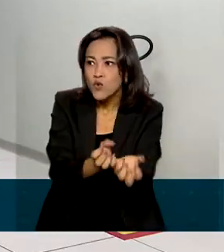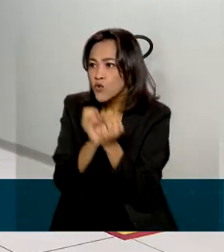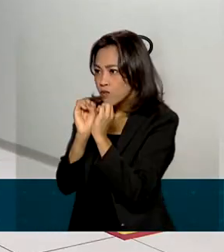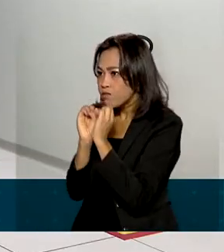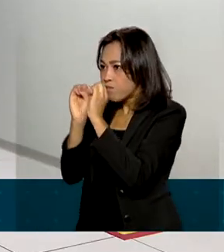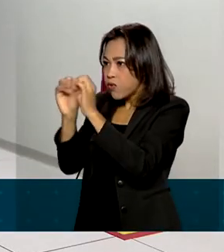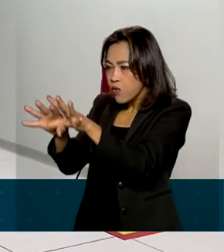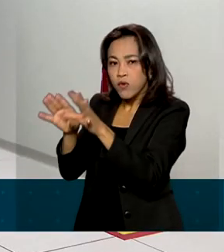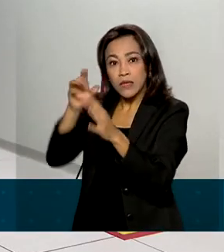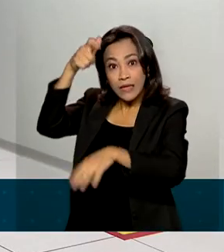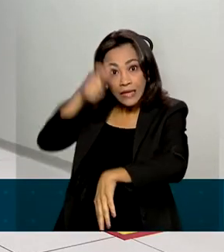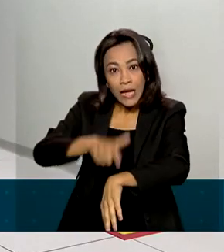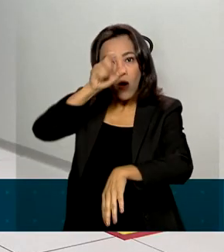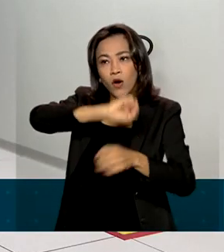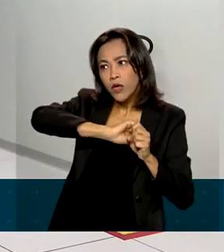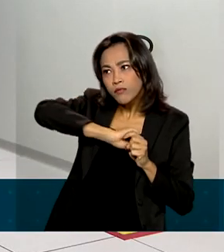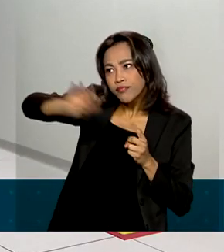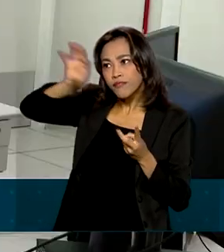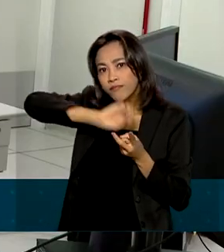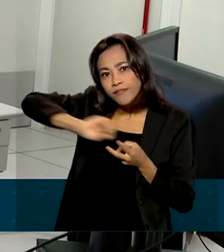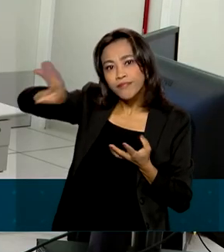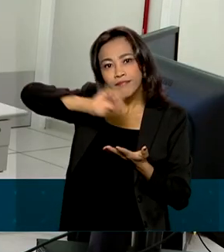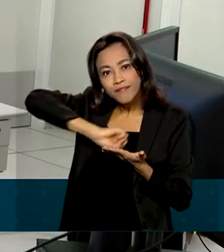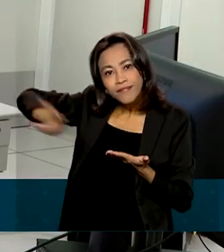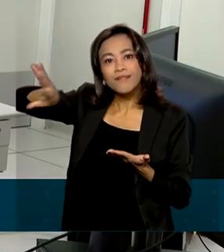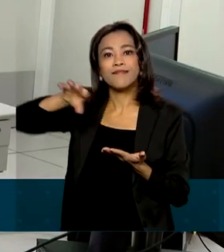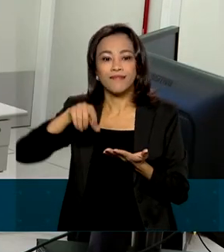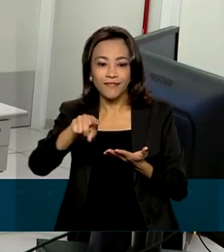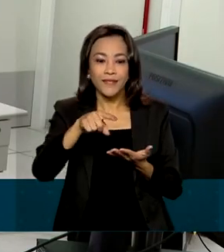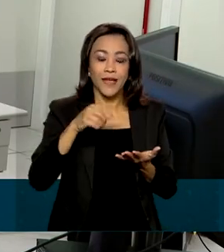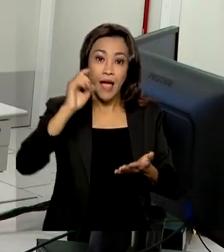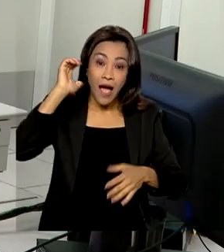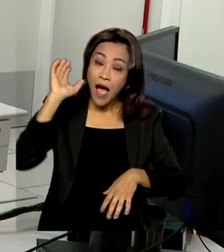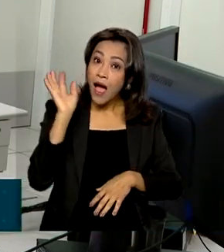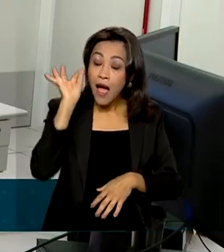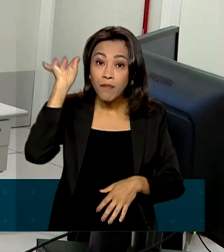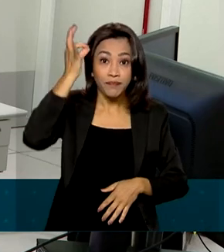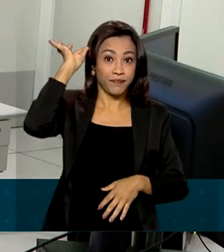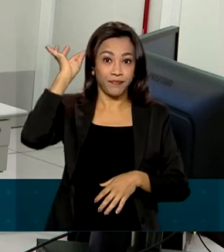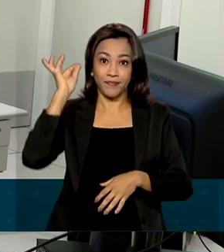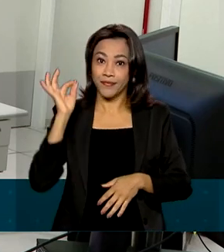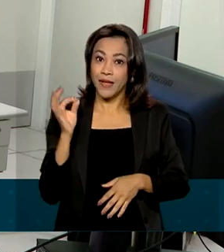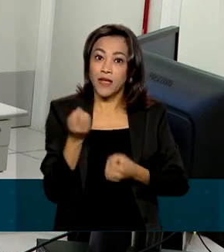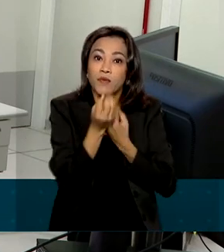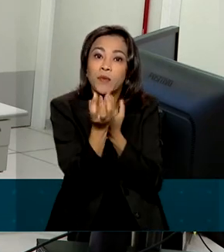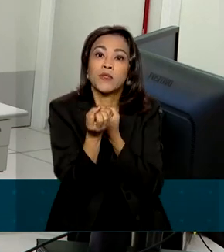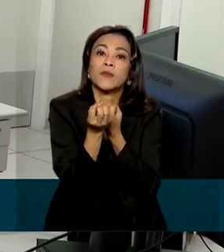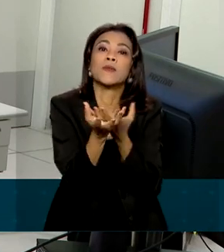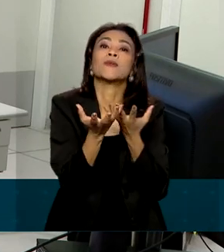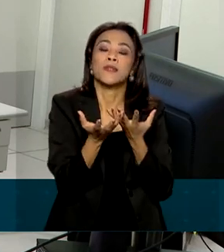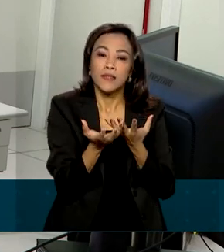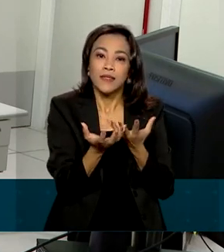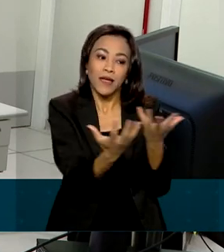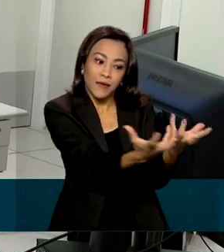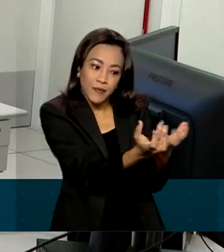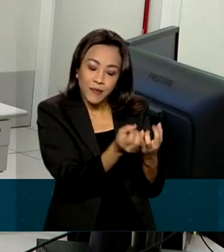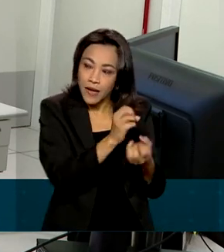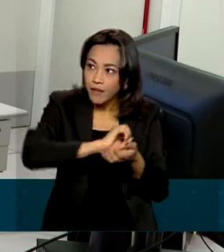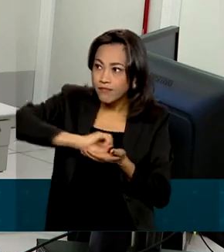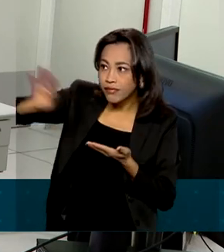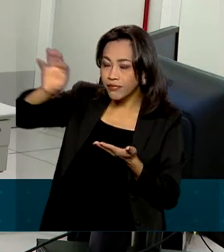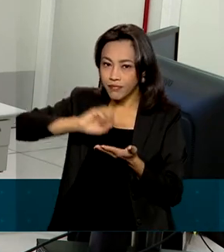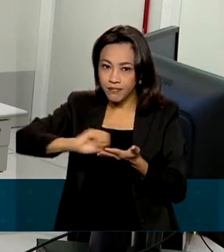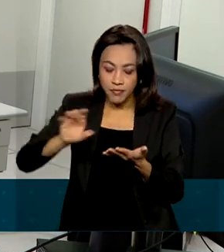para as centrais de informática do Instituto. Rapidamente os dados são disponibilizados no sistema de gerenciamento de